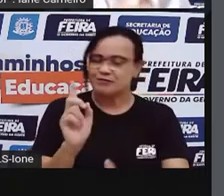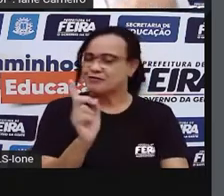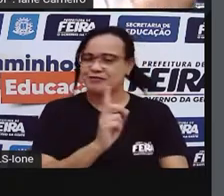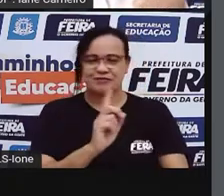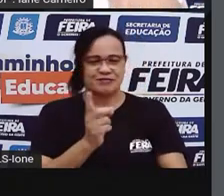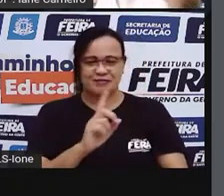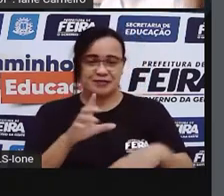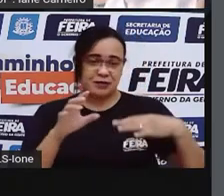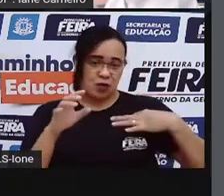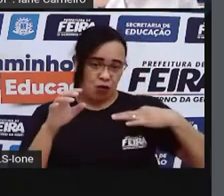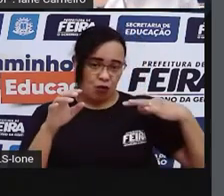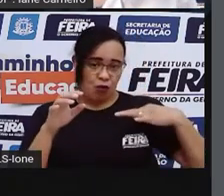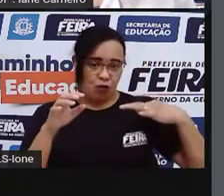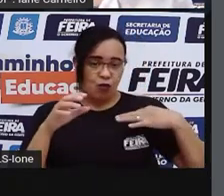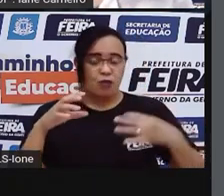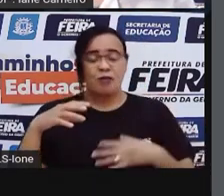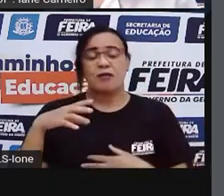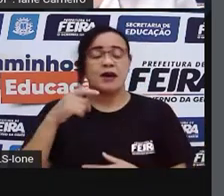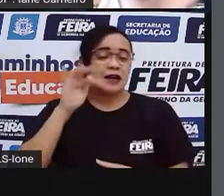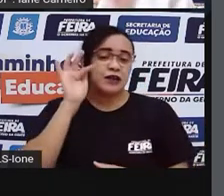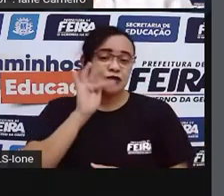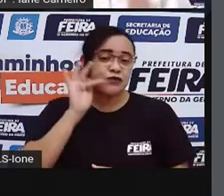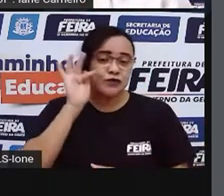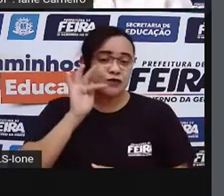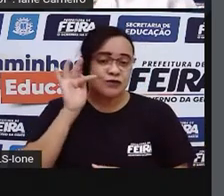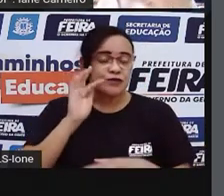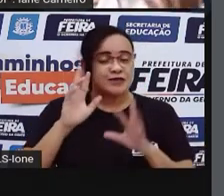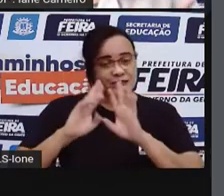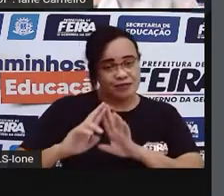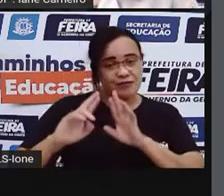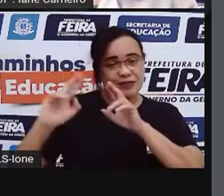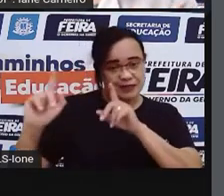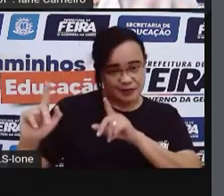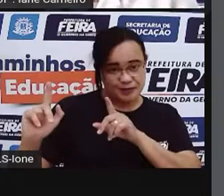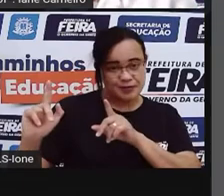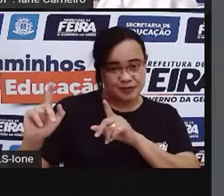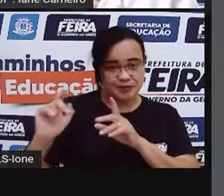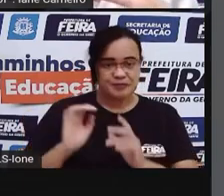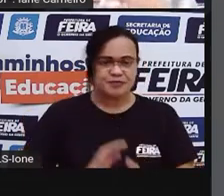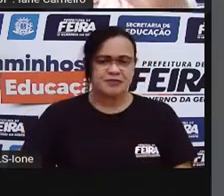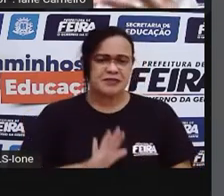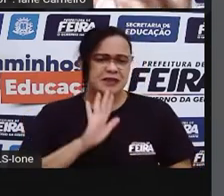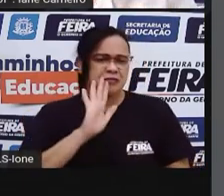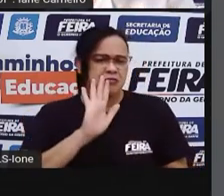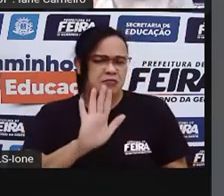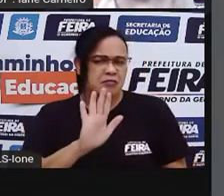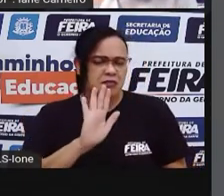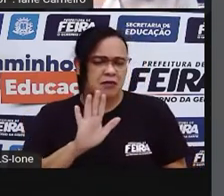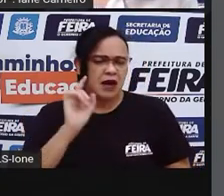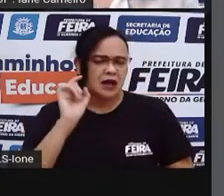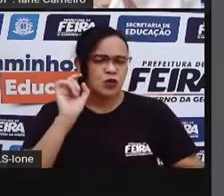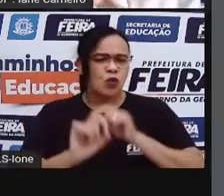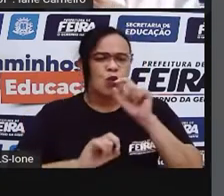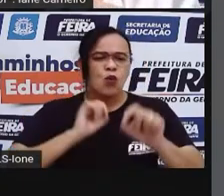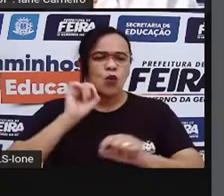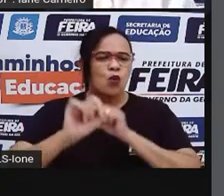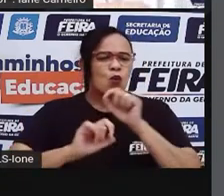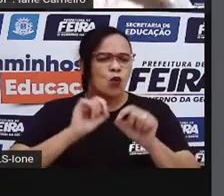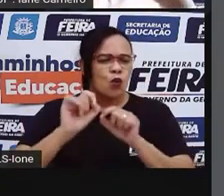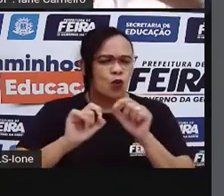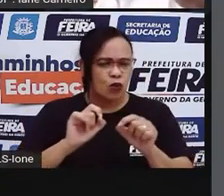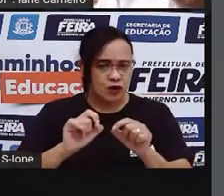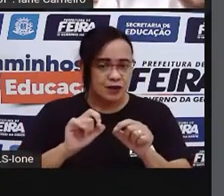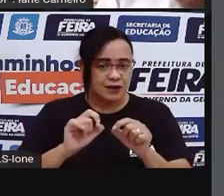é uma roupa e aqui é uma fruta, né? Então, elas não são iguais. Mas o que é que elas têm em comum? Elas são